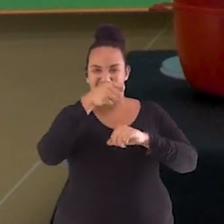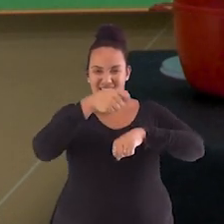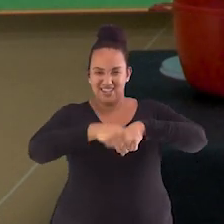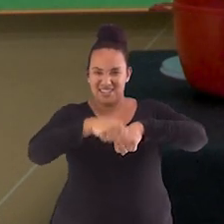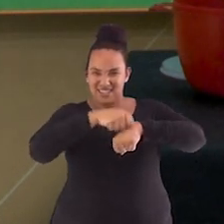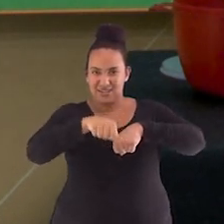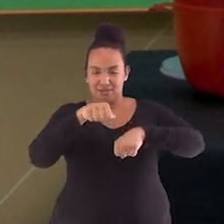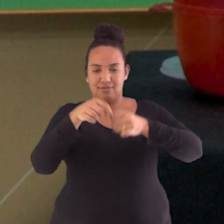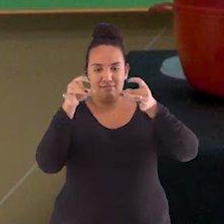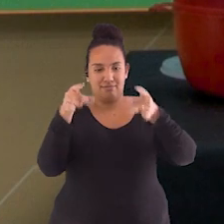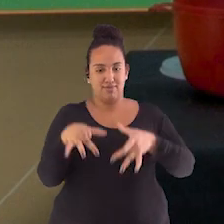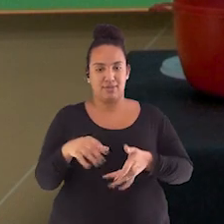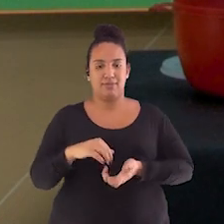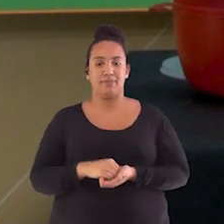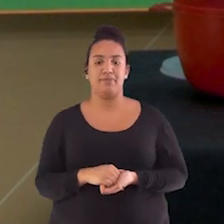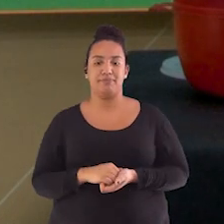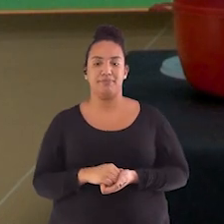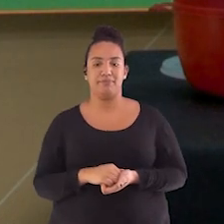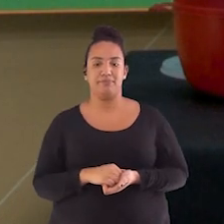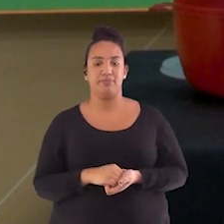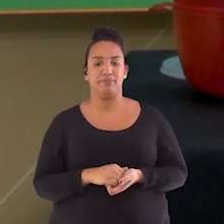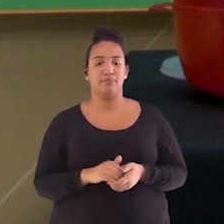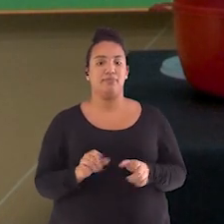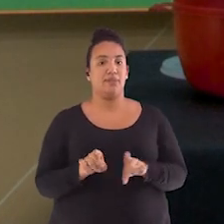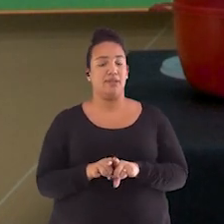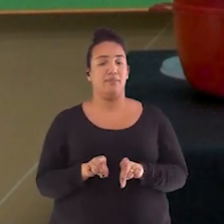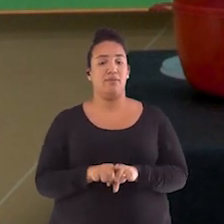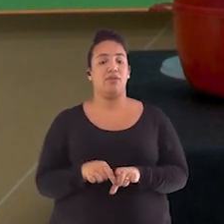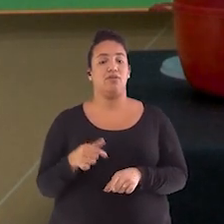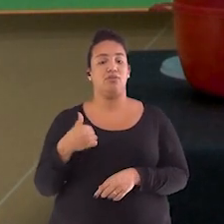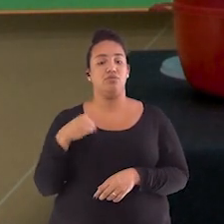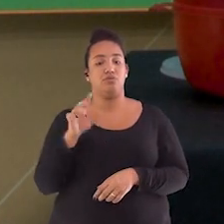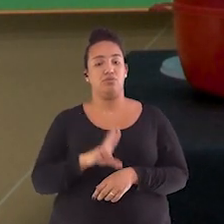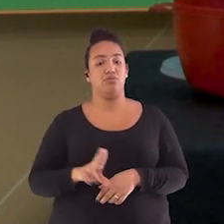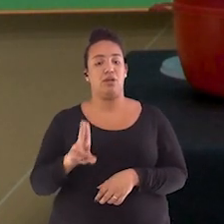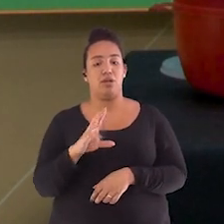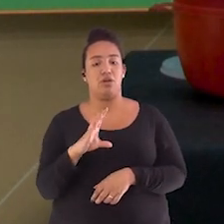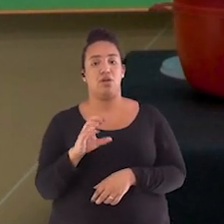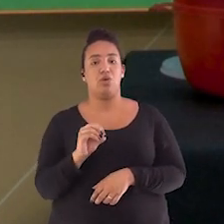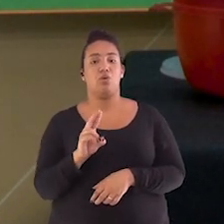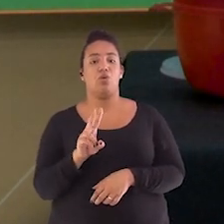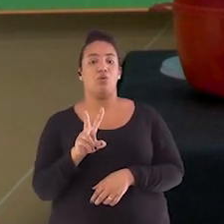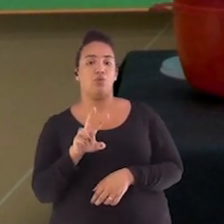de couve, que também tinha lá em casa.